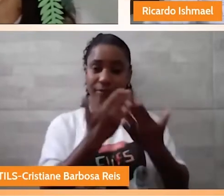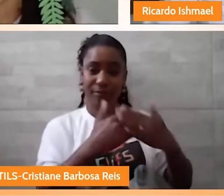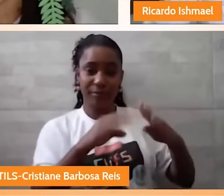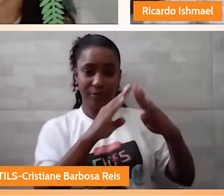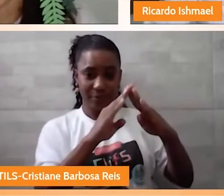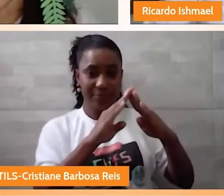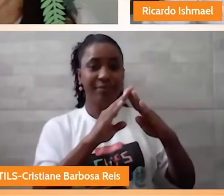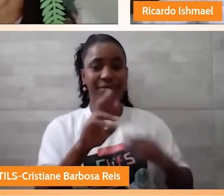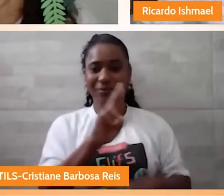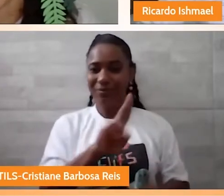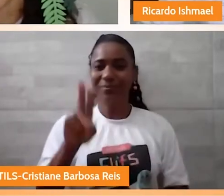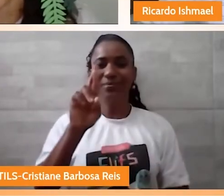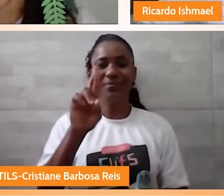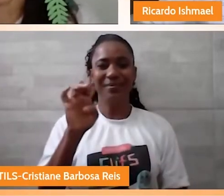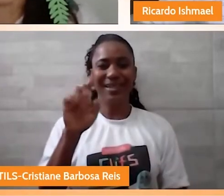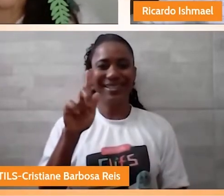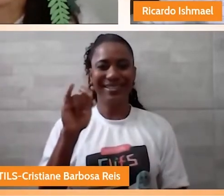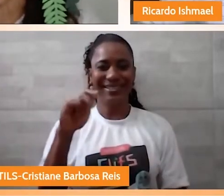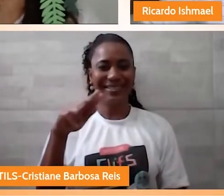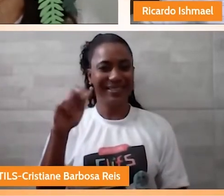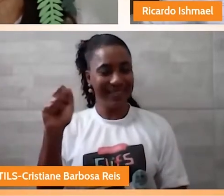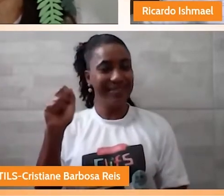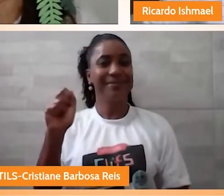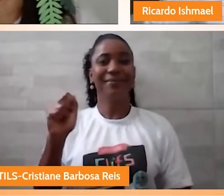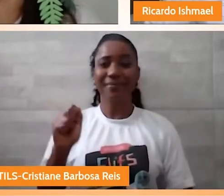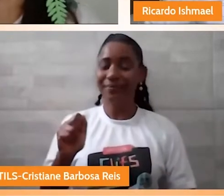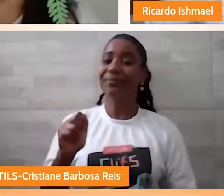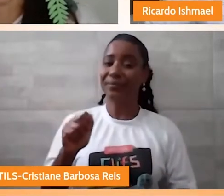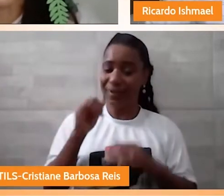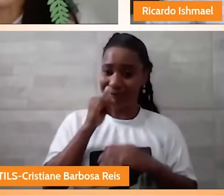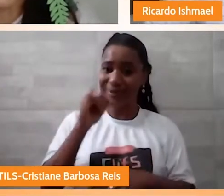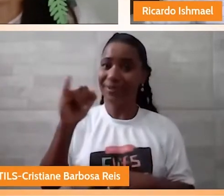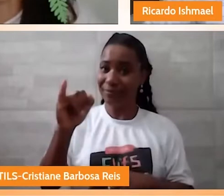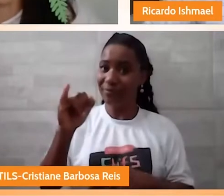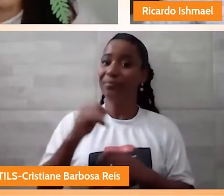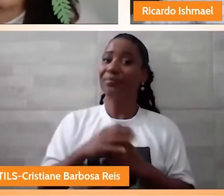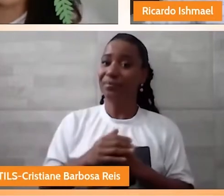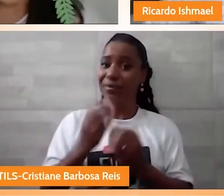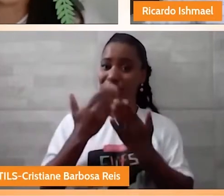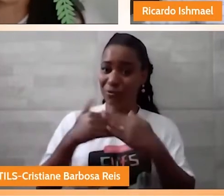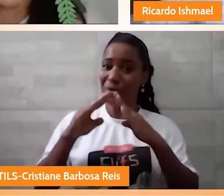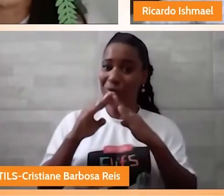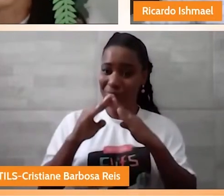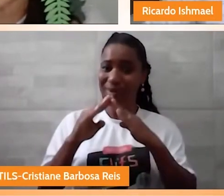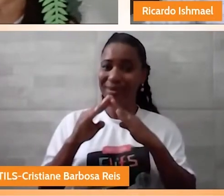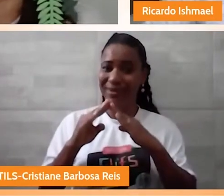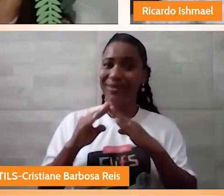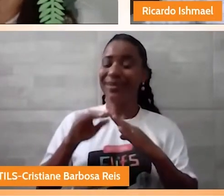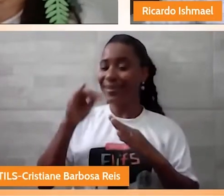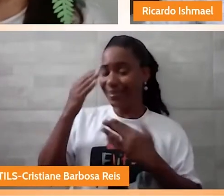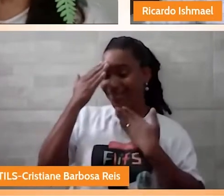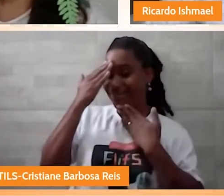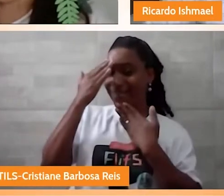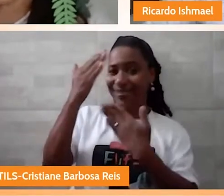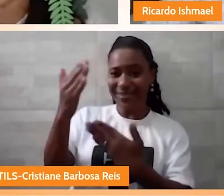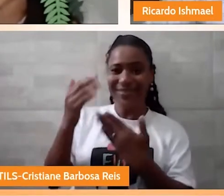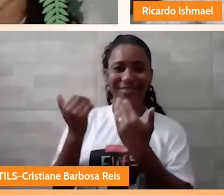que agradece as reportagens da nossa escola em pró do meio ambiente. Aí está agradecendo a você, Ricardo, gratidão.